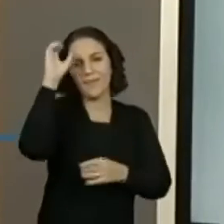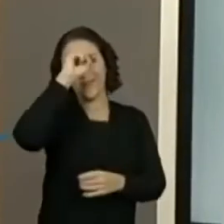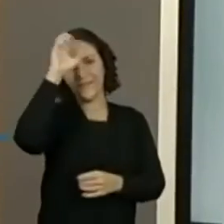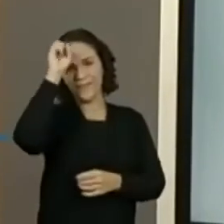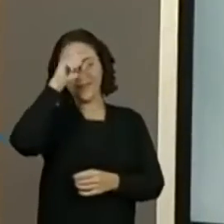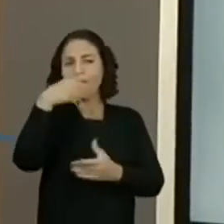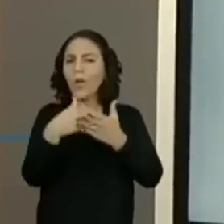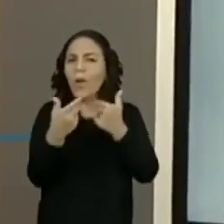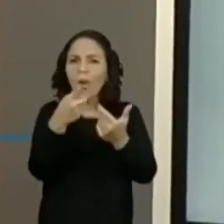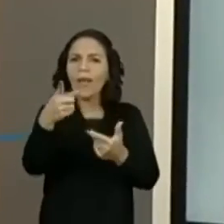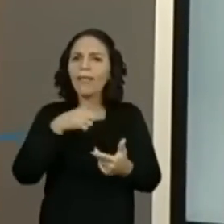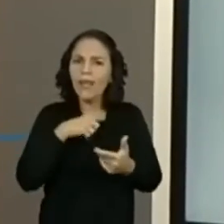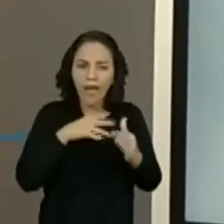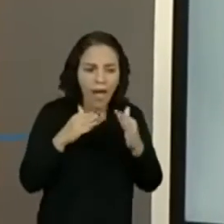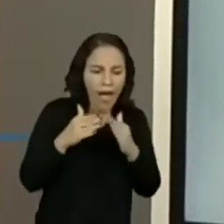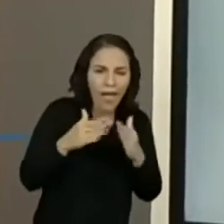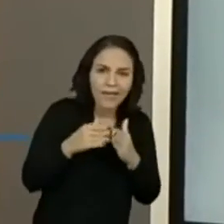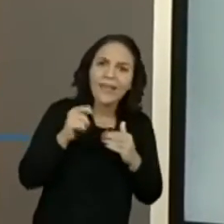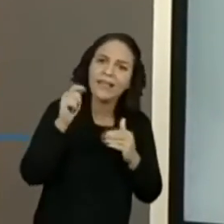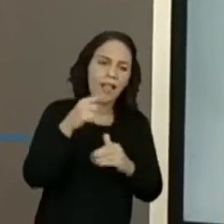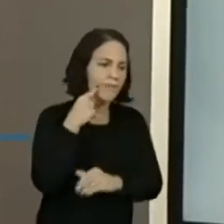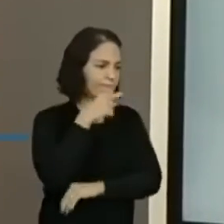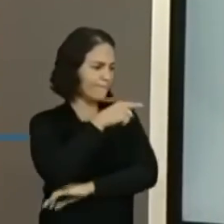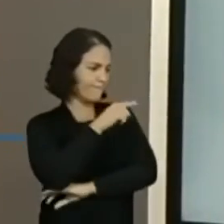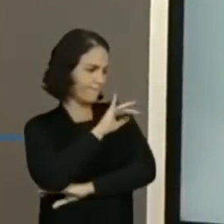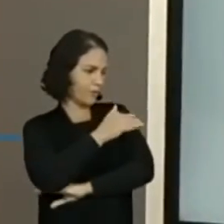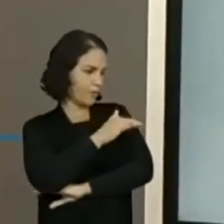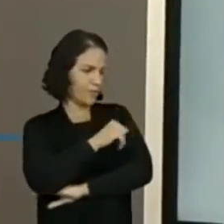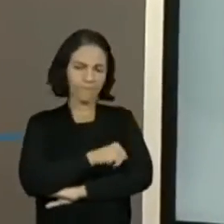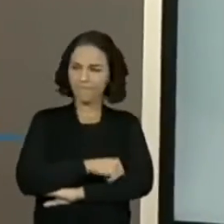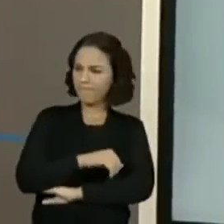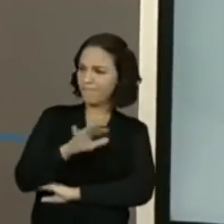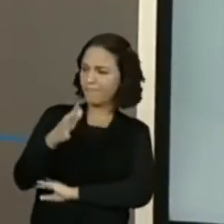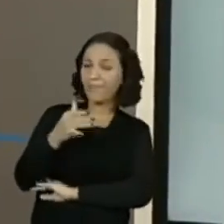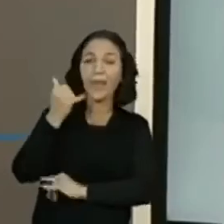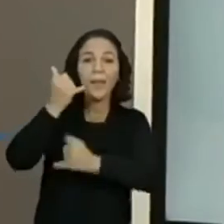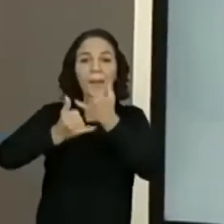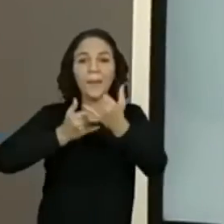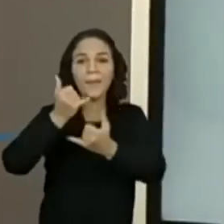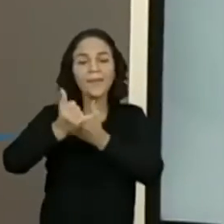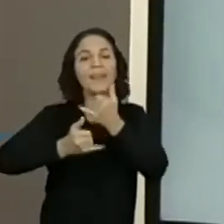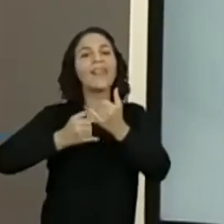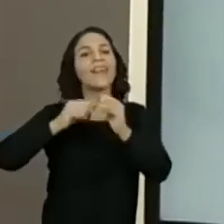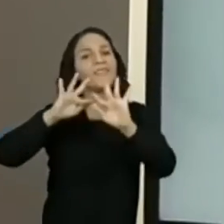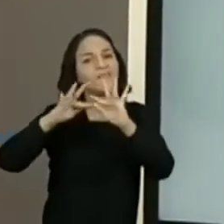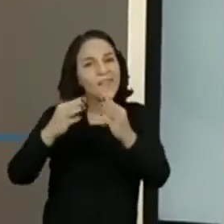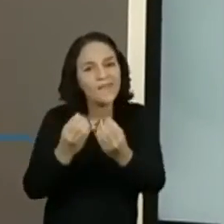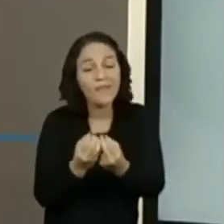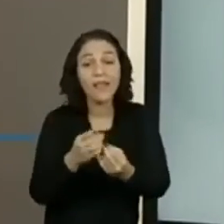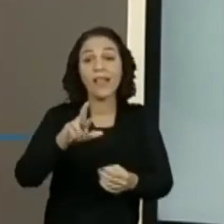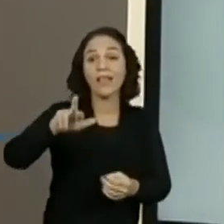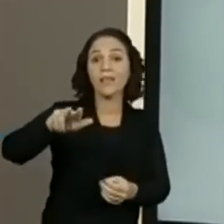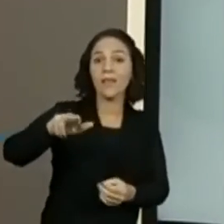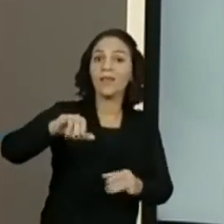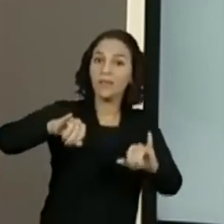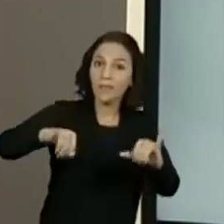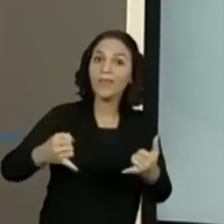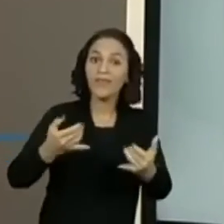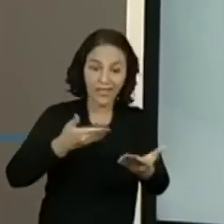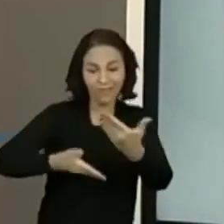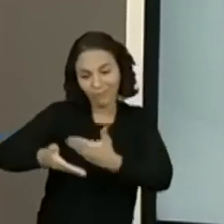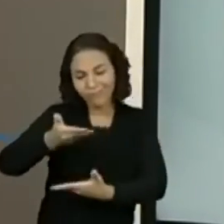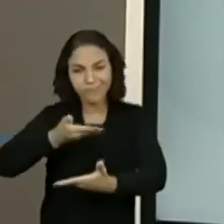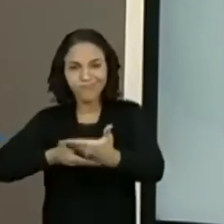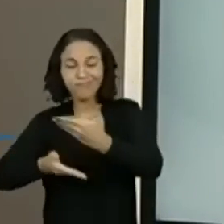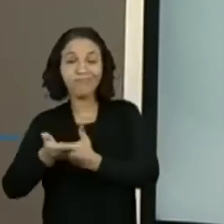coisa que você tiver em mãos e fazer a estimativa. Brinque com seus familiares, se você tem irmãos. Brinquem juntos